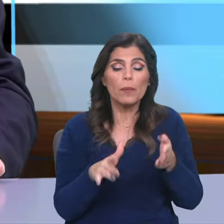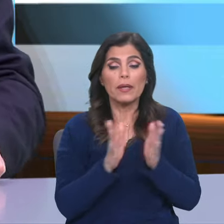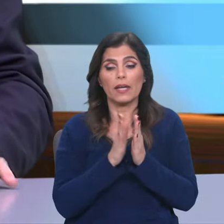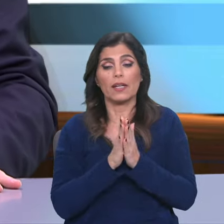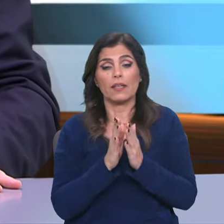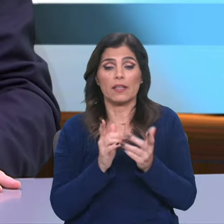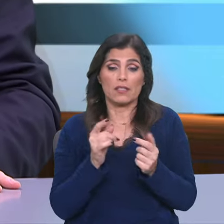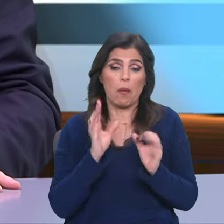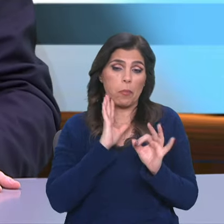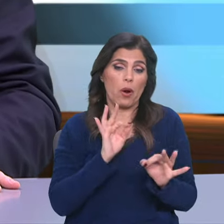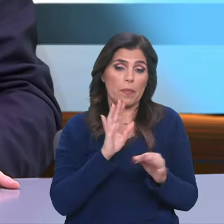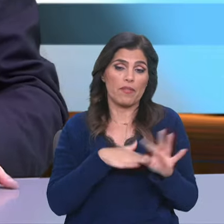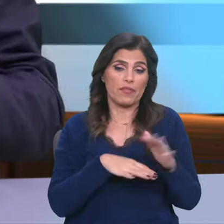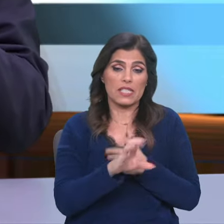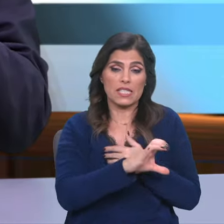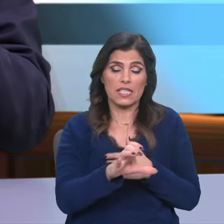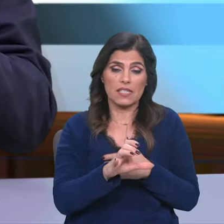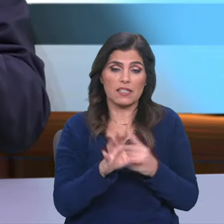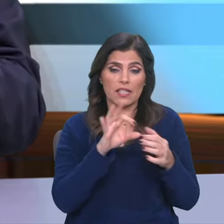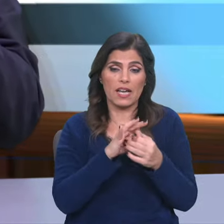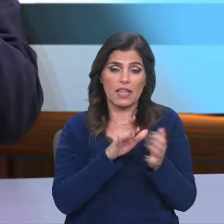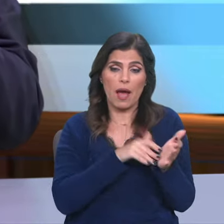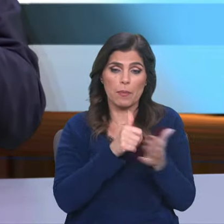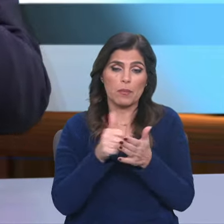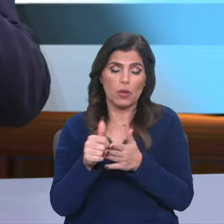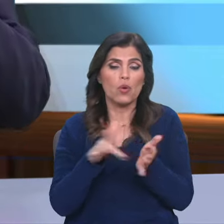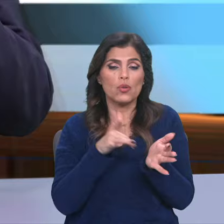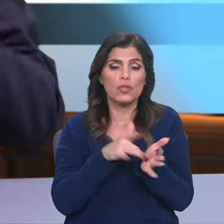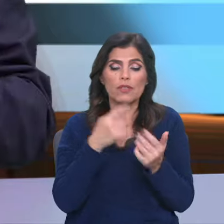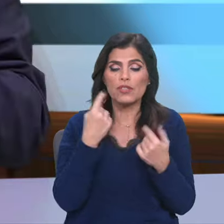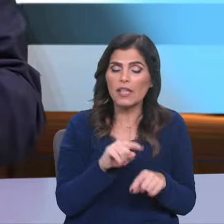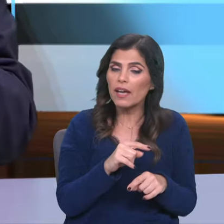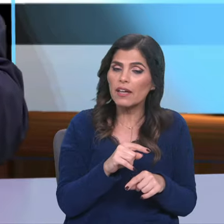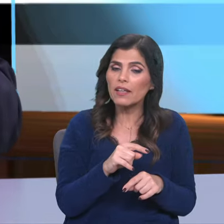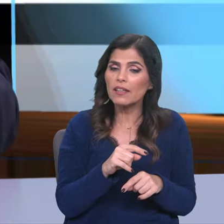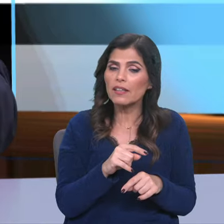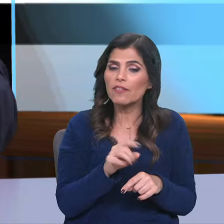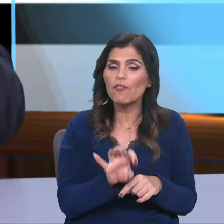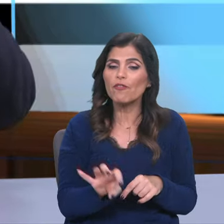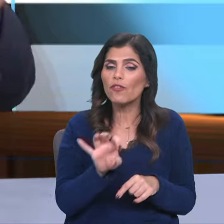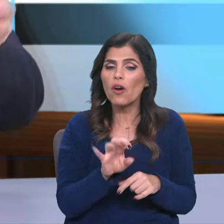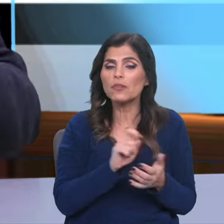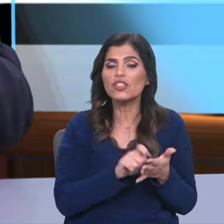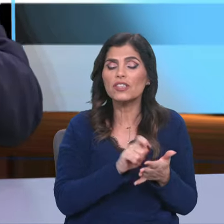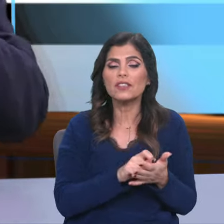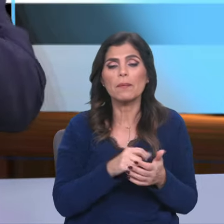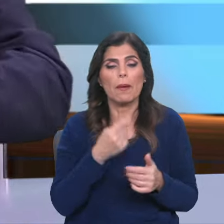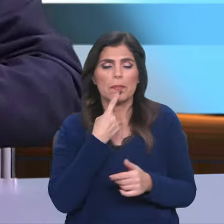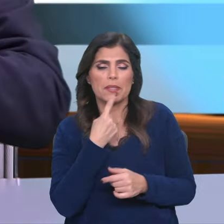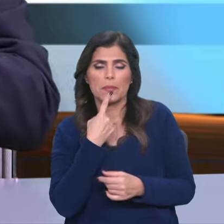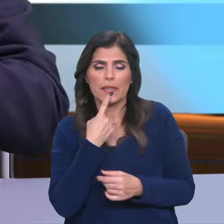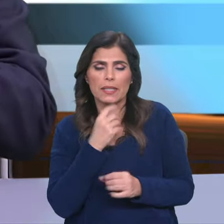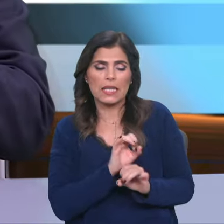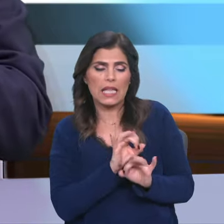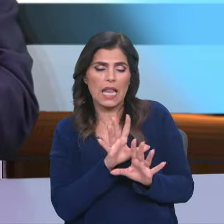em as ciências bíblicas, os livros têm os seus géneros literários. E para interpretar corretamente